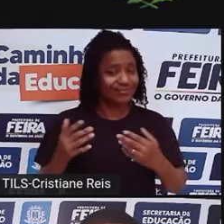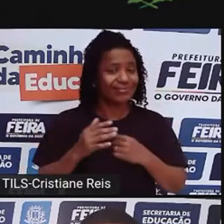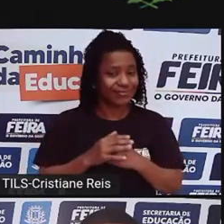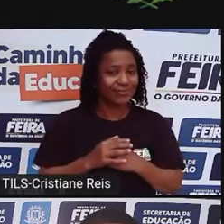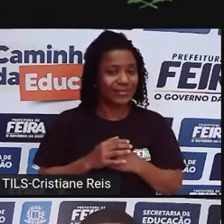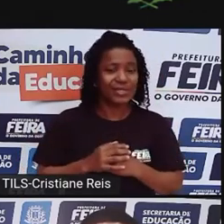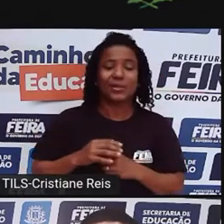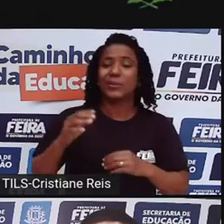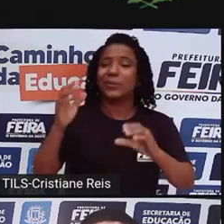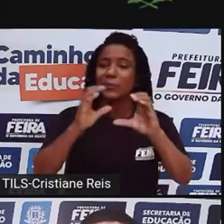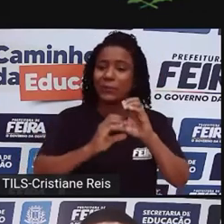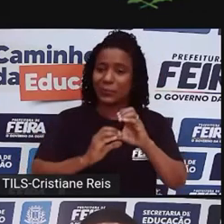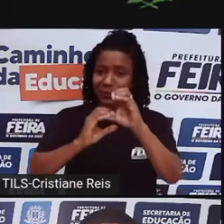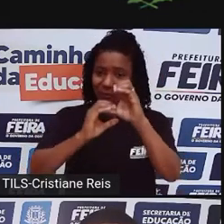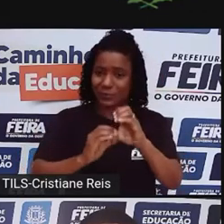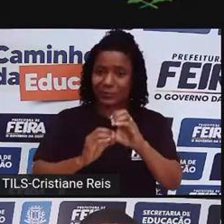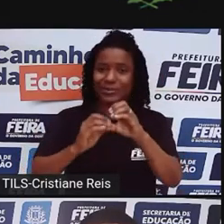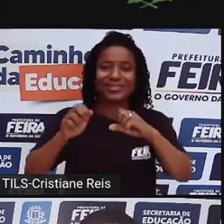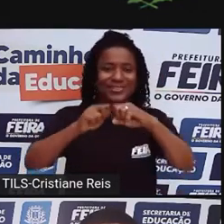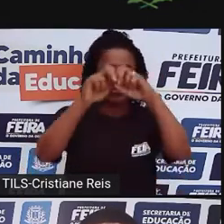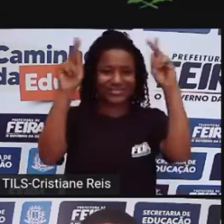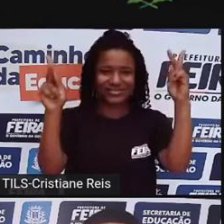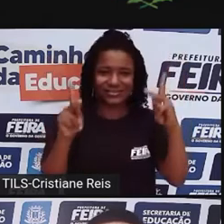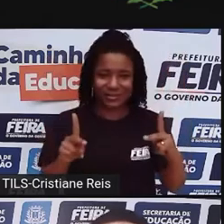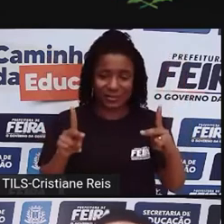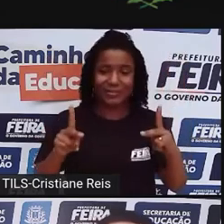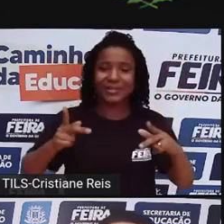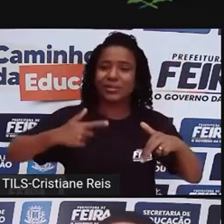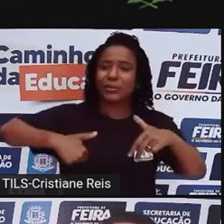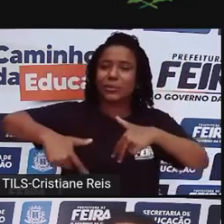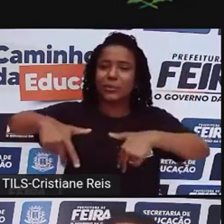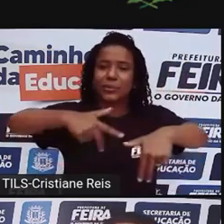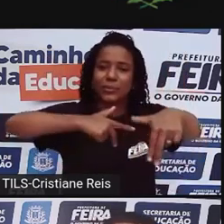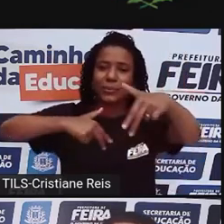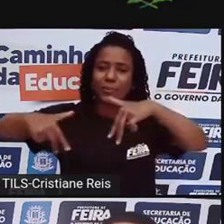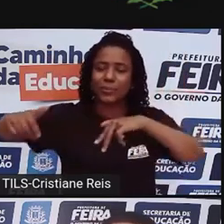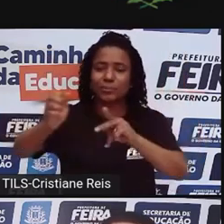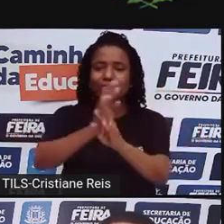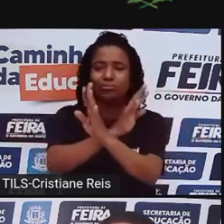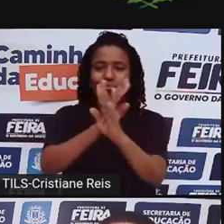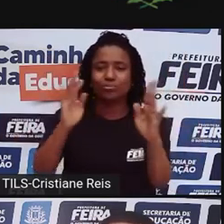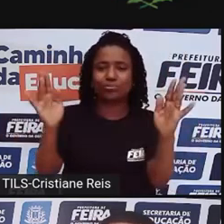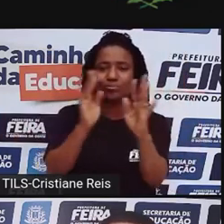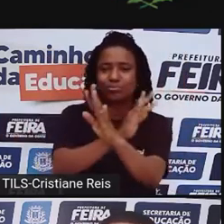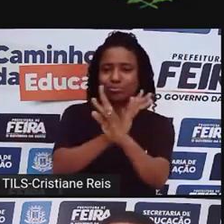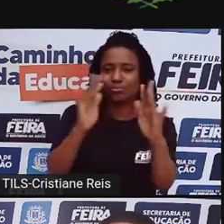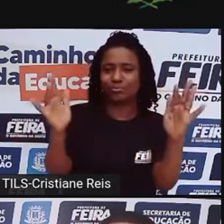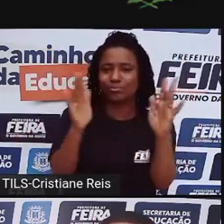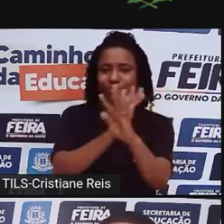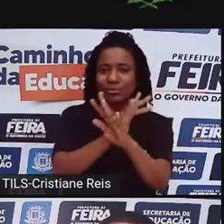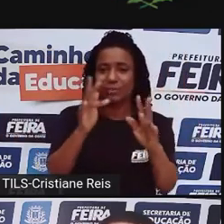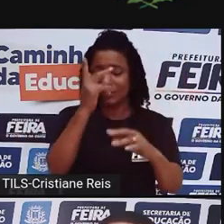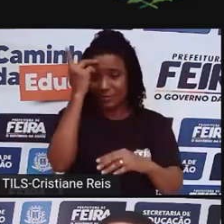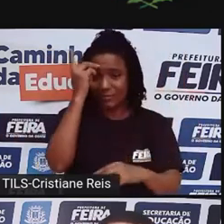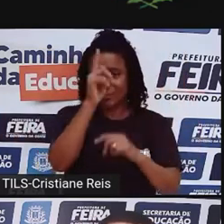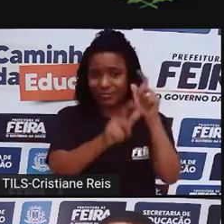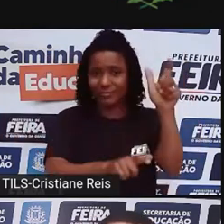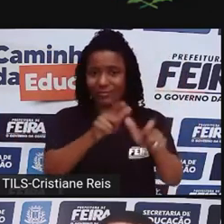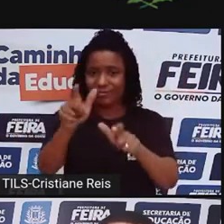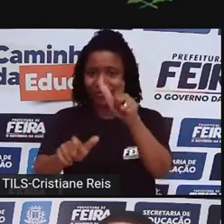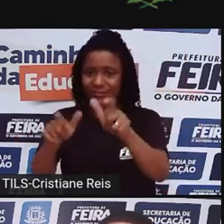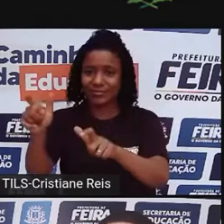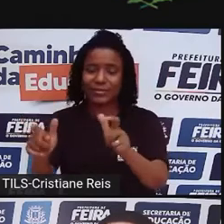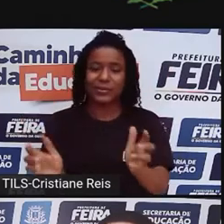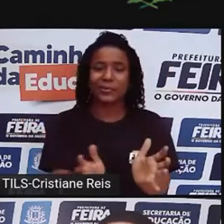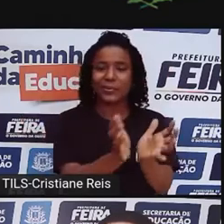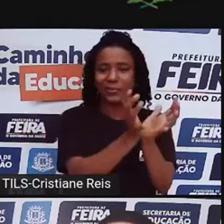shopping, nas andanças nas ruas, nós, sociedade, a gente continua separando as pessoas por grupos